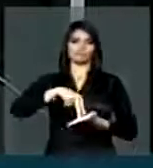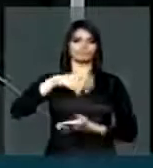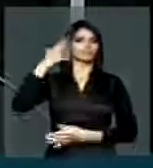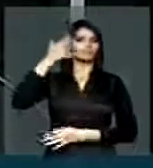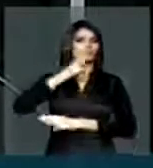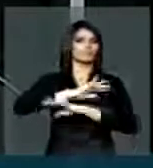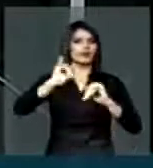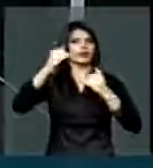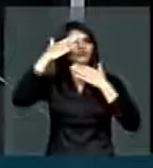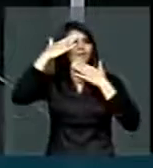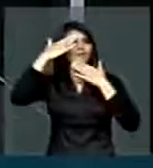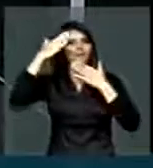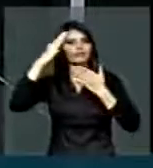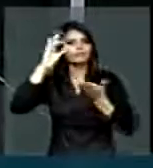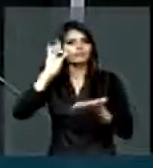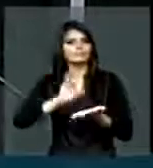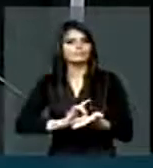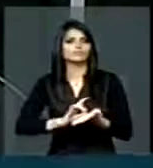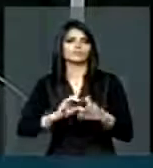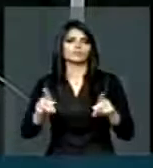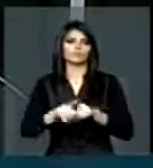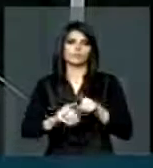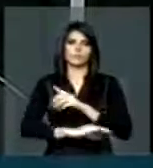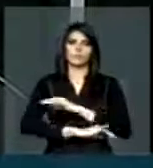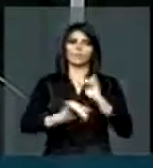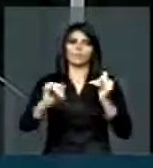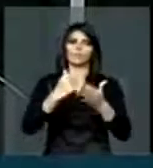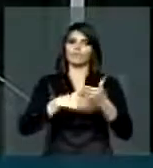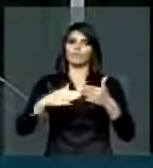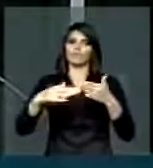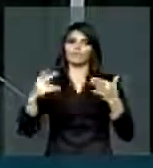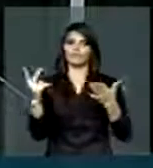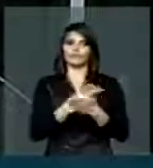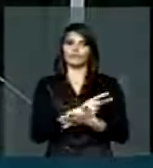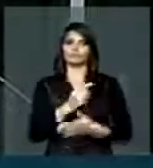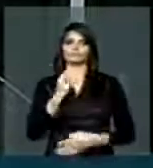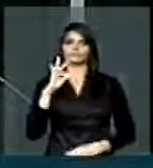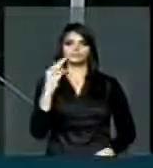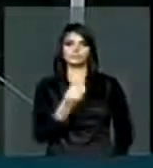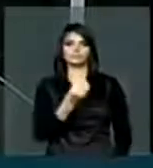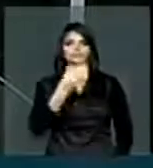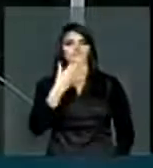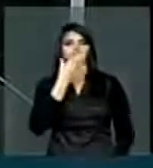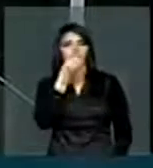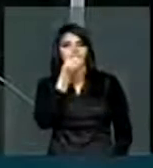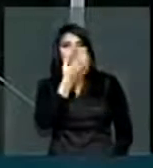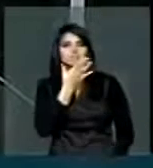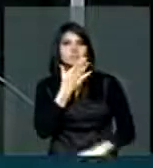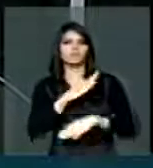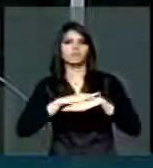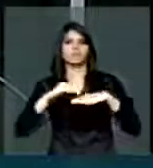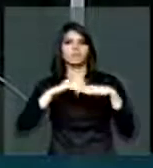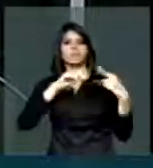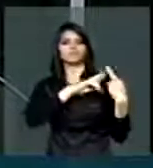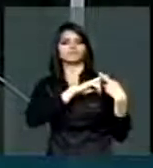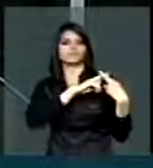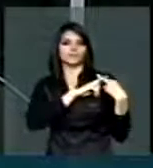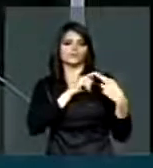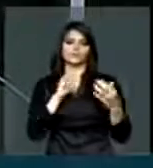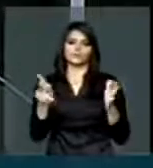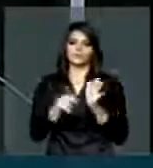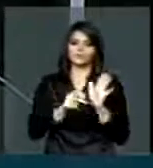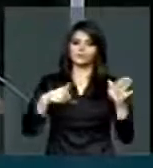agradecer e de público a sua generosa, a sua responsável e